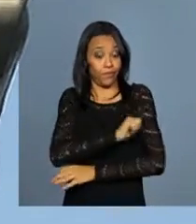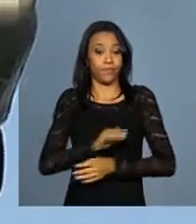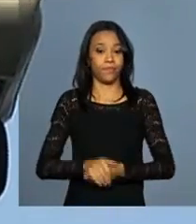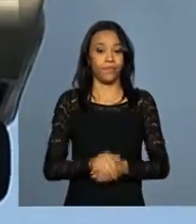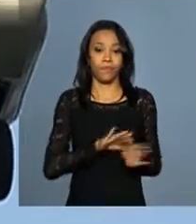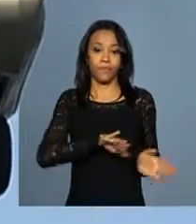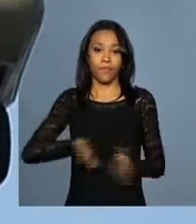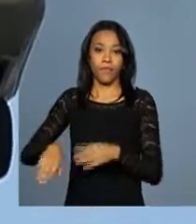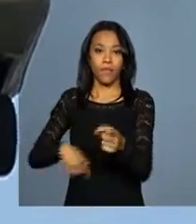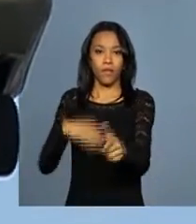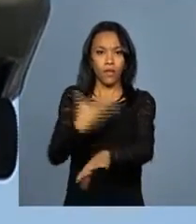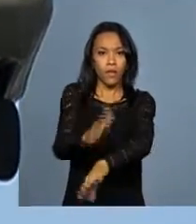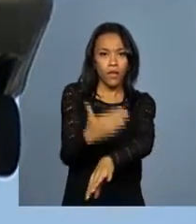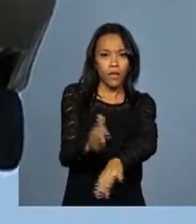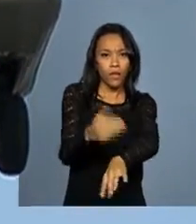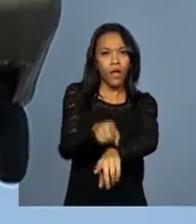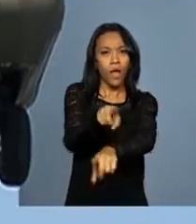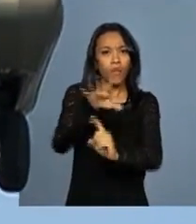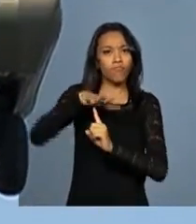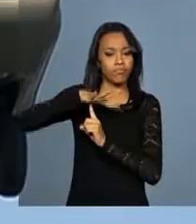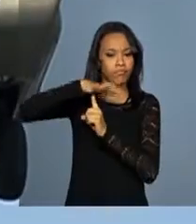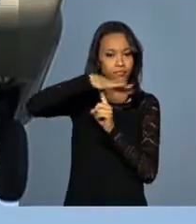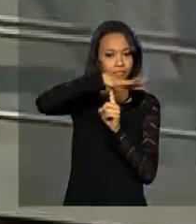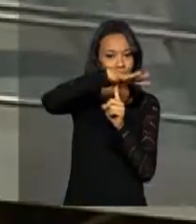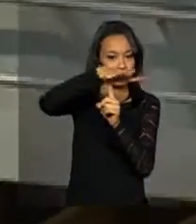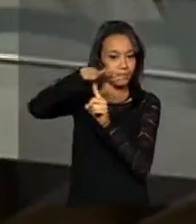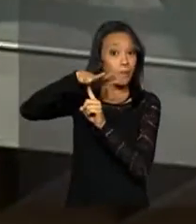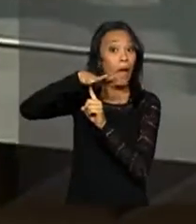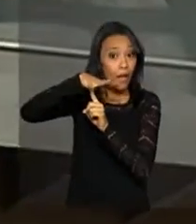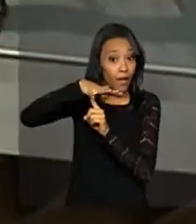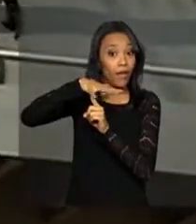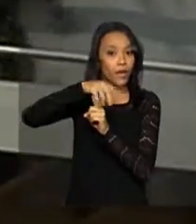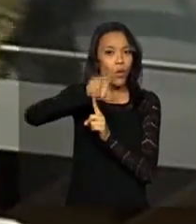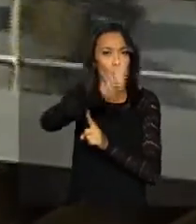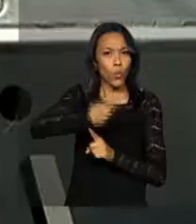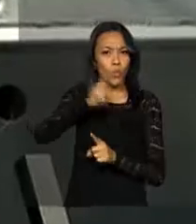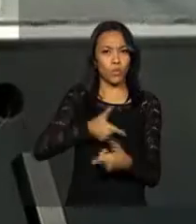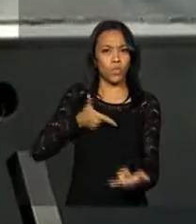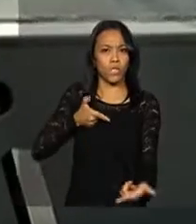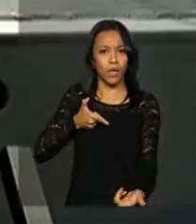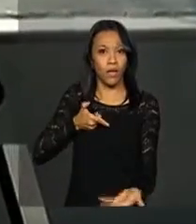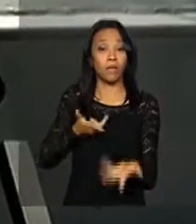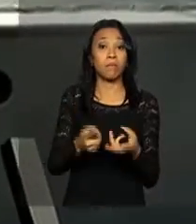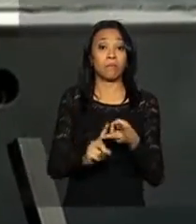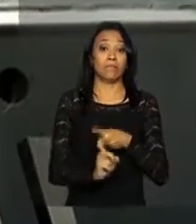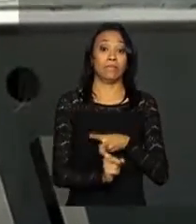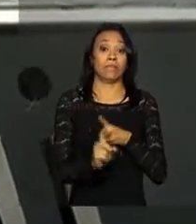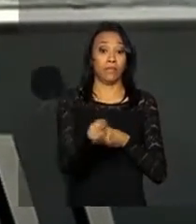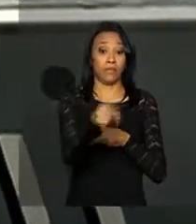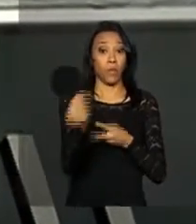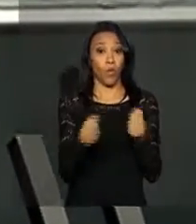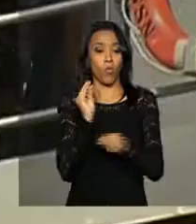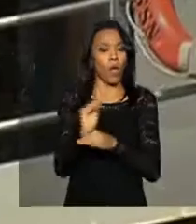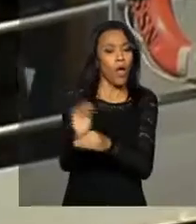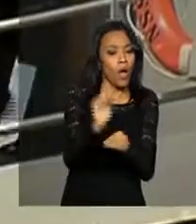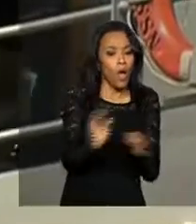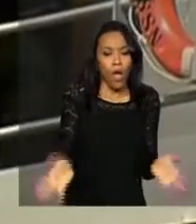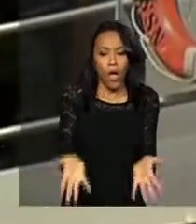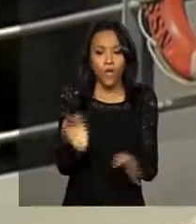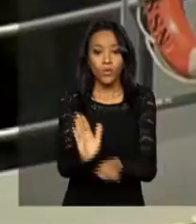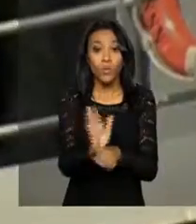treinamento aprimora a operação em espaços de confinamento, o uso de armas de fogo e a prestação de primeiros socorros.